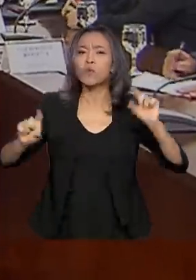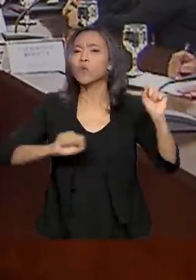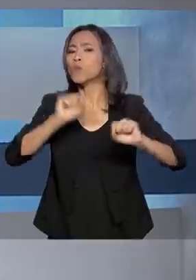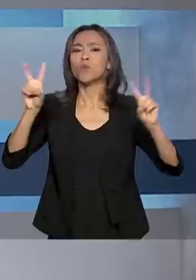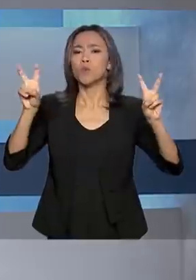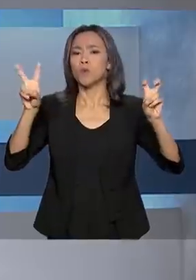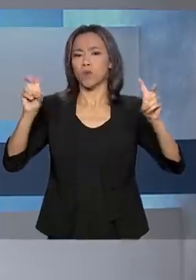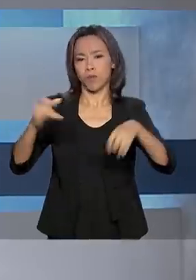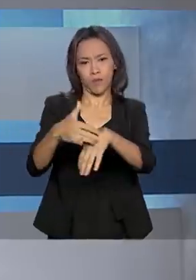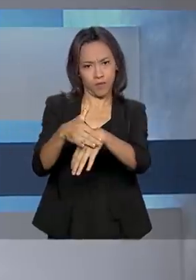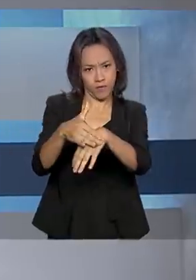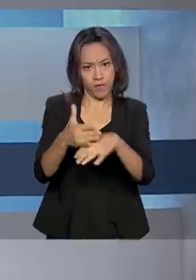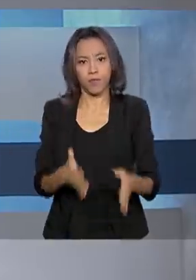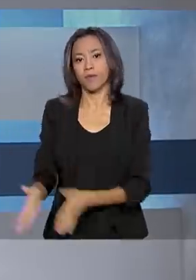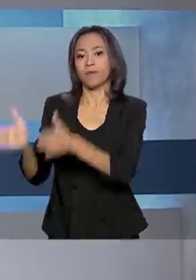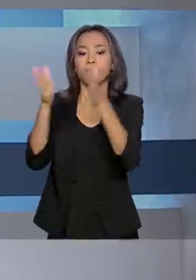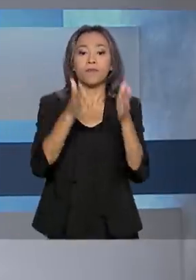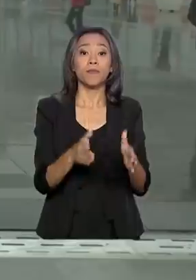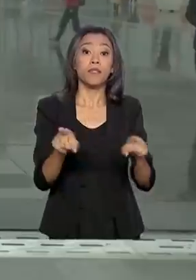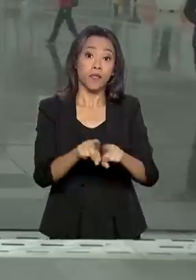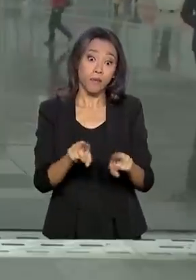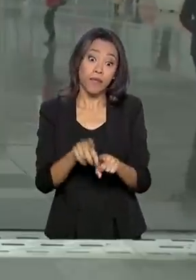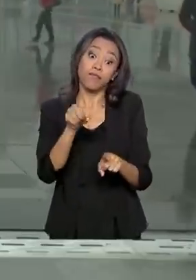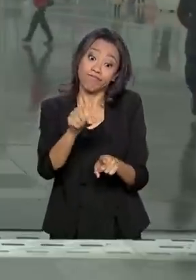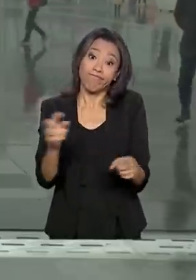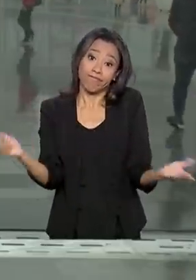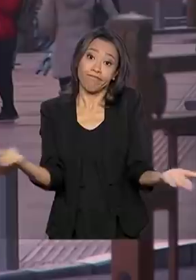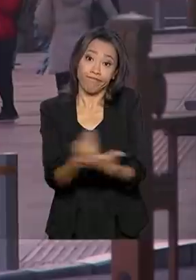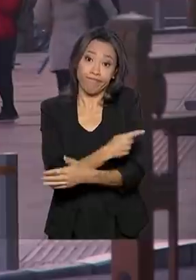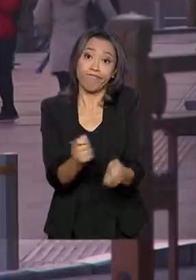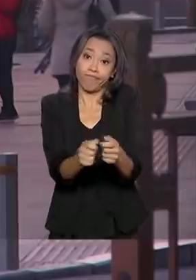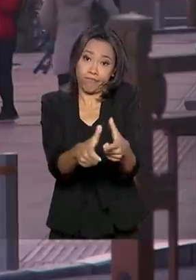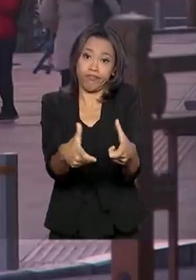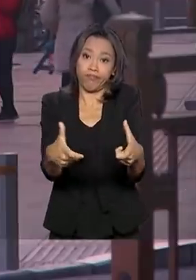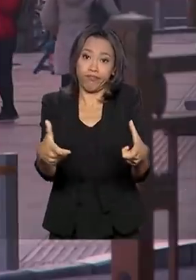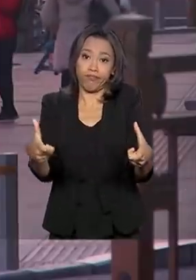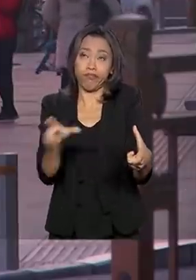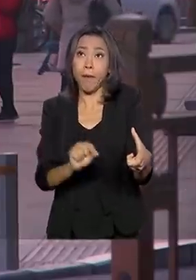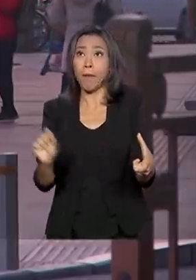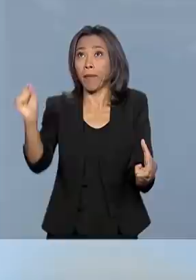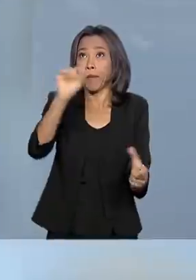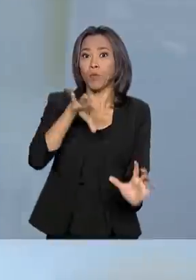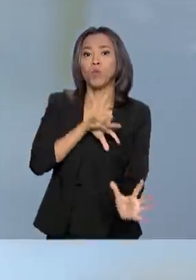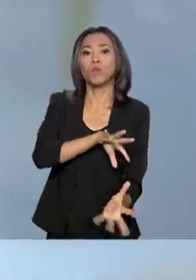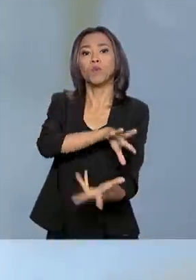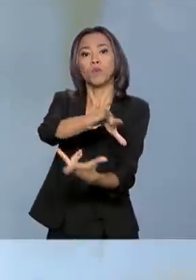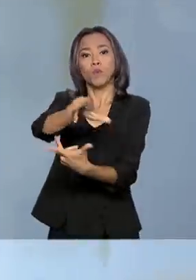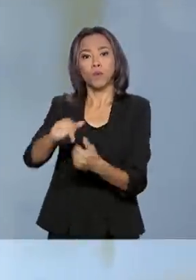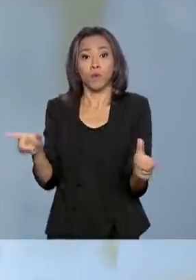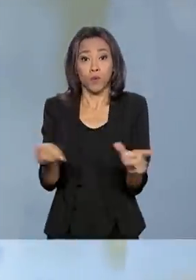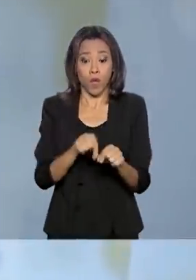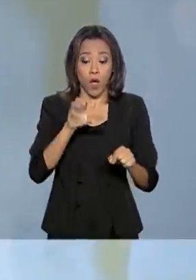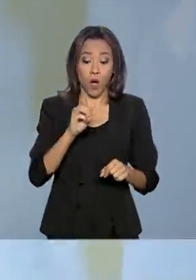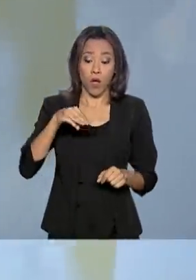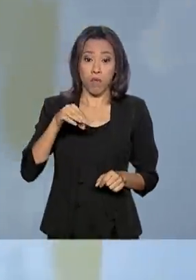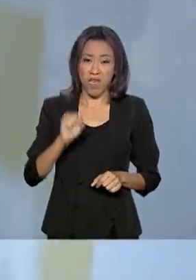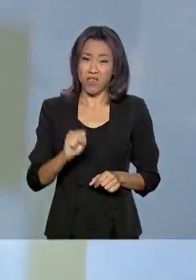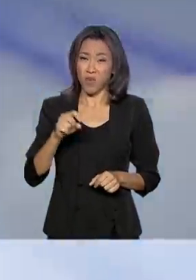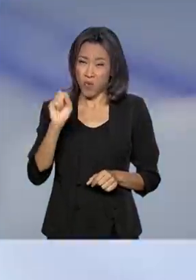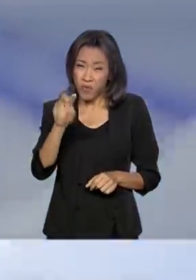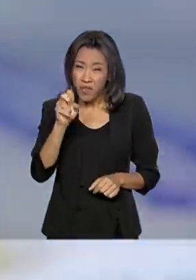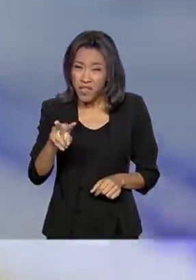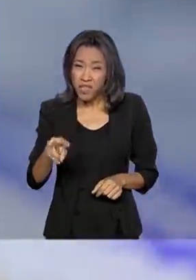doença. E veja também, apesar do crescimento no número de casos em todo o mundo, a OMS reforça que o vírus tem pouca